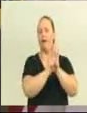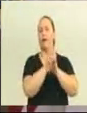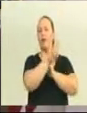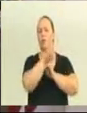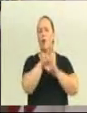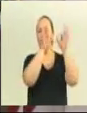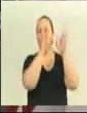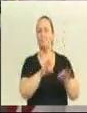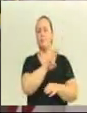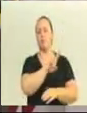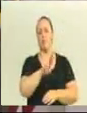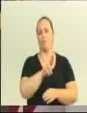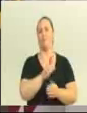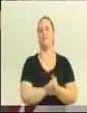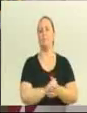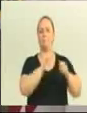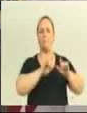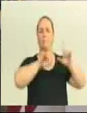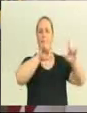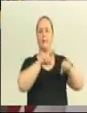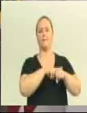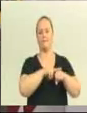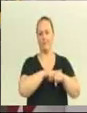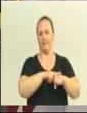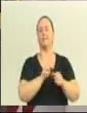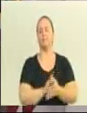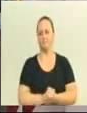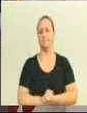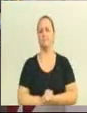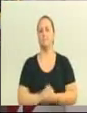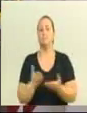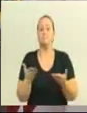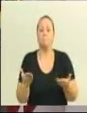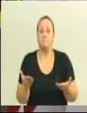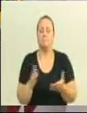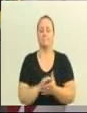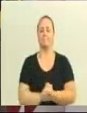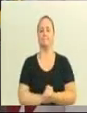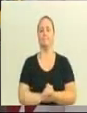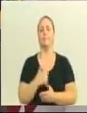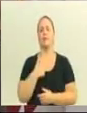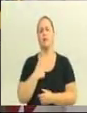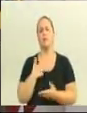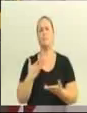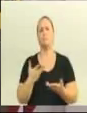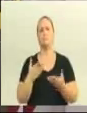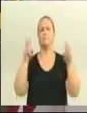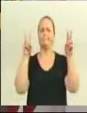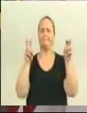os respectivos nomes. Está aqui a sugestão. De repente, quando eu falo em vontade política,